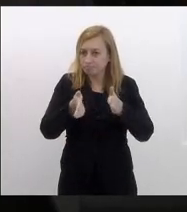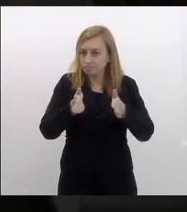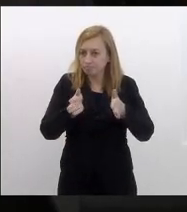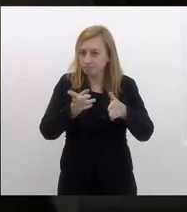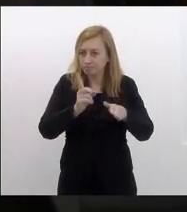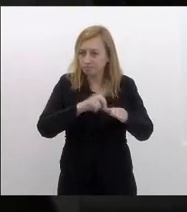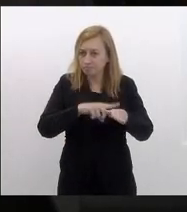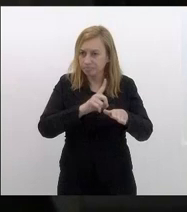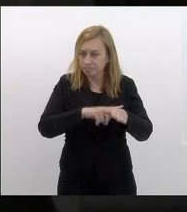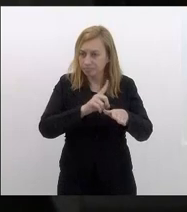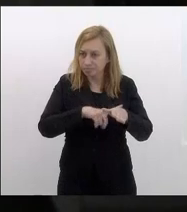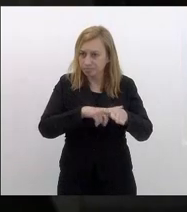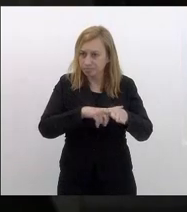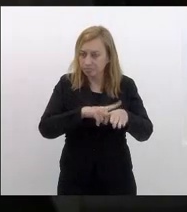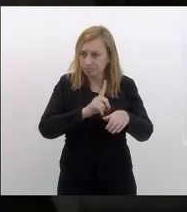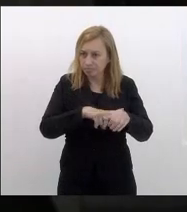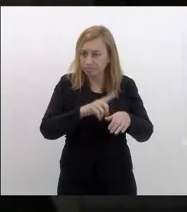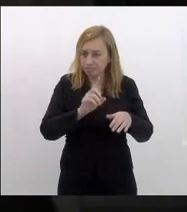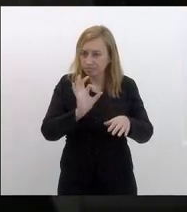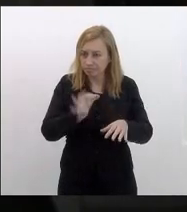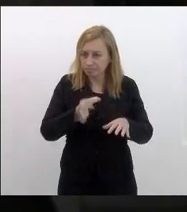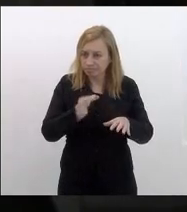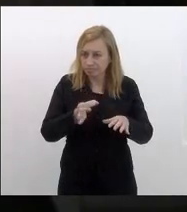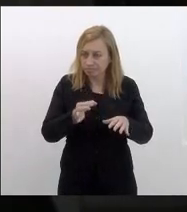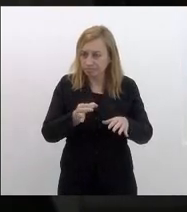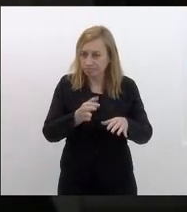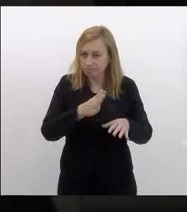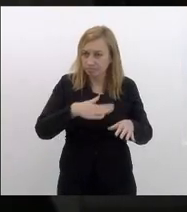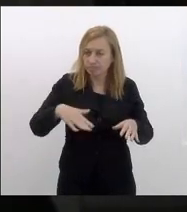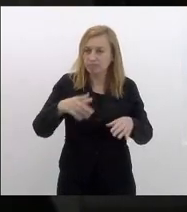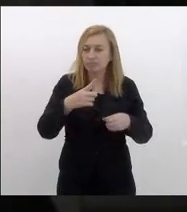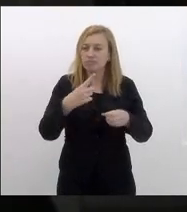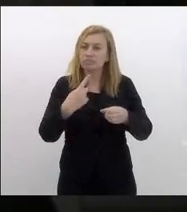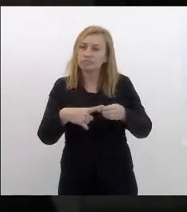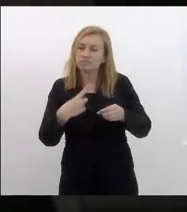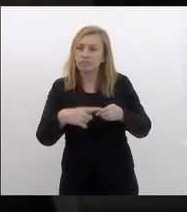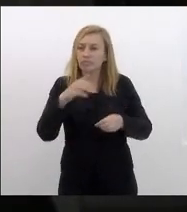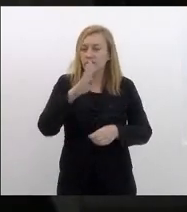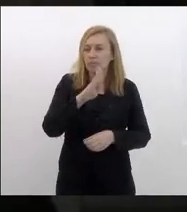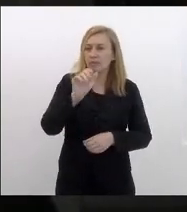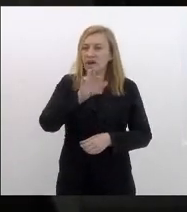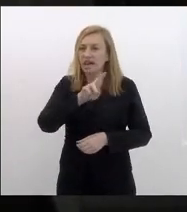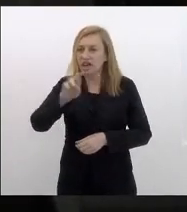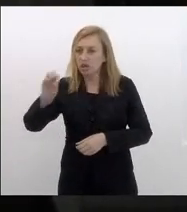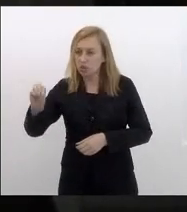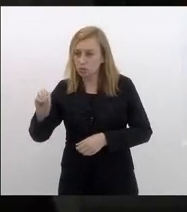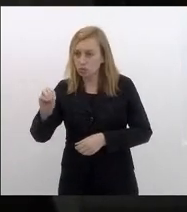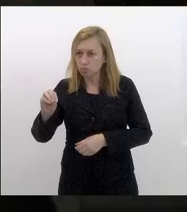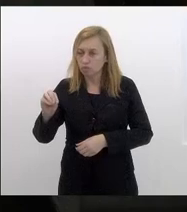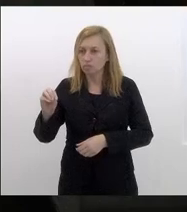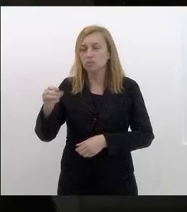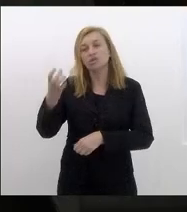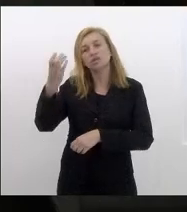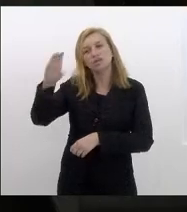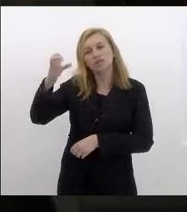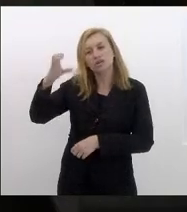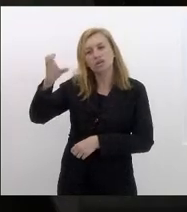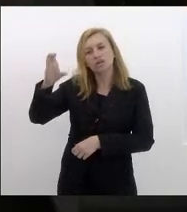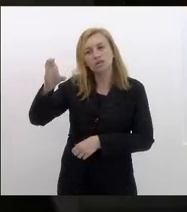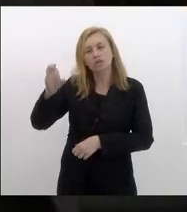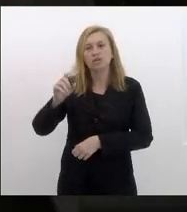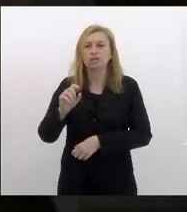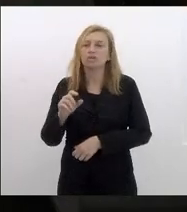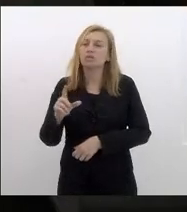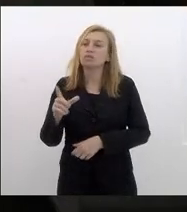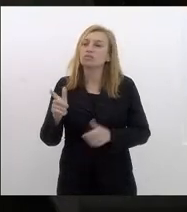de parte de uma área estadual no bairro do Barreto na zona norte de Niterói onde funciona